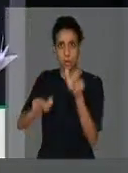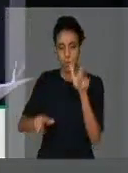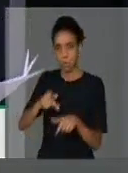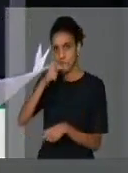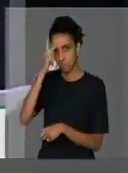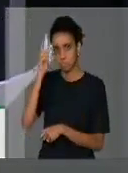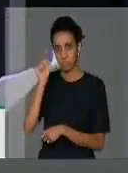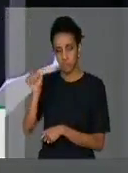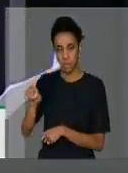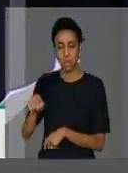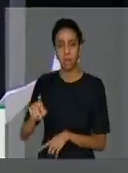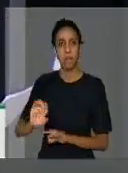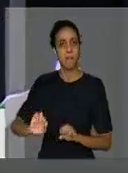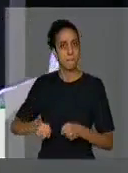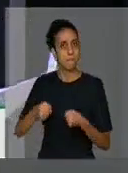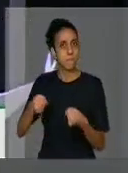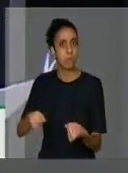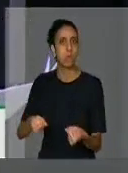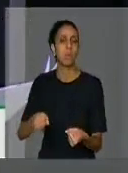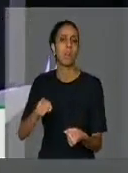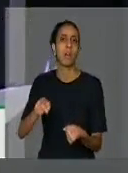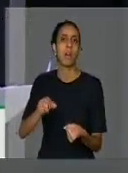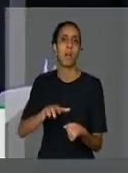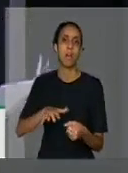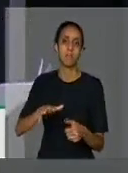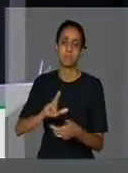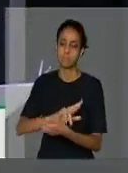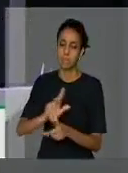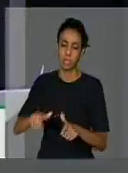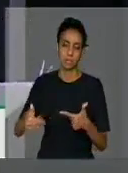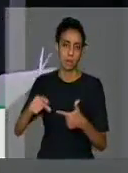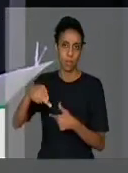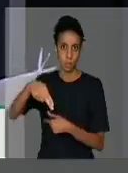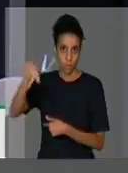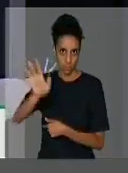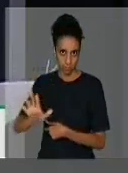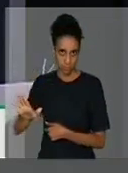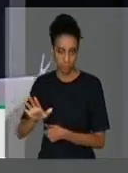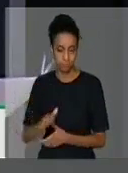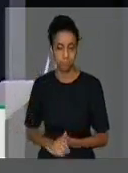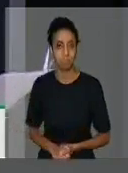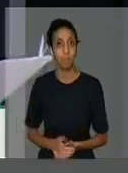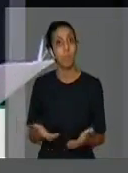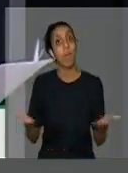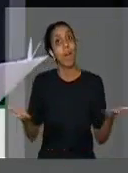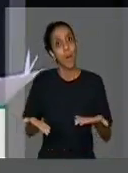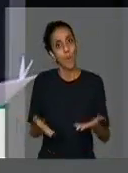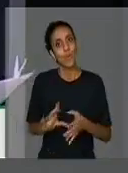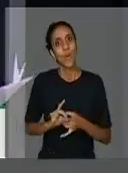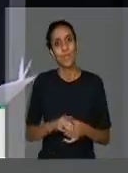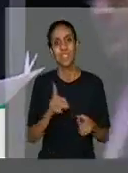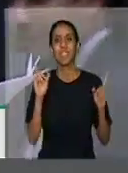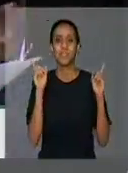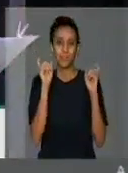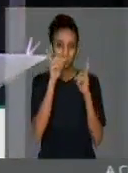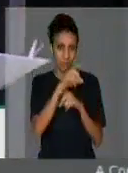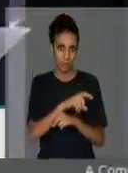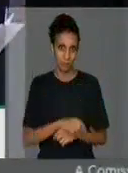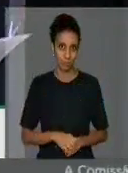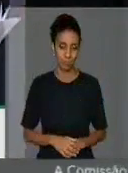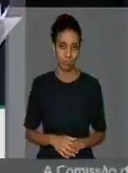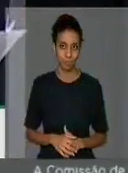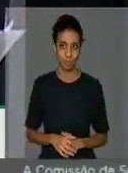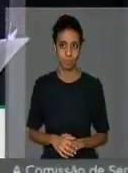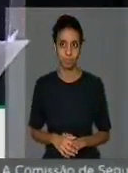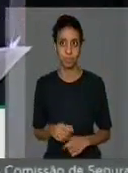fortaleceu muitas ações no Nordeste brasileiro, no nosso semiárido. Hoje vive um cenário difícil e nesse cenário